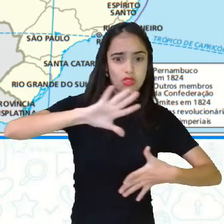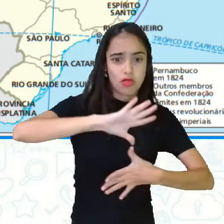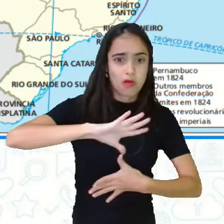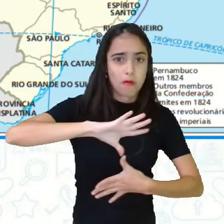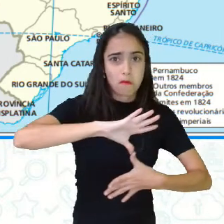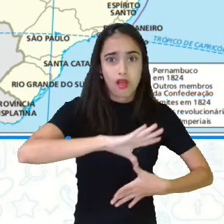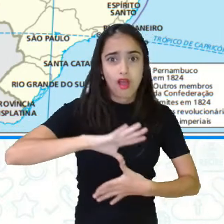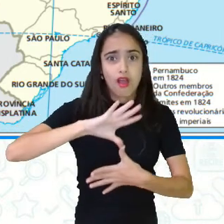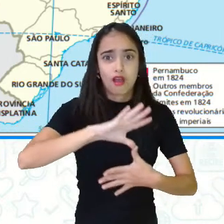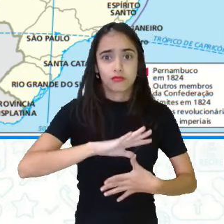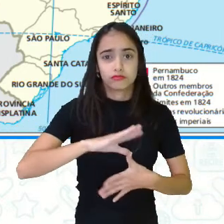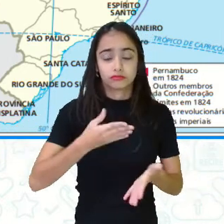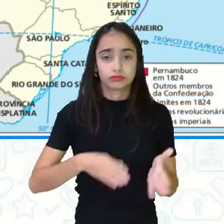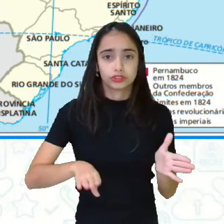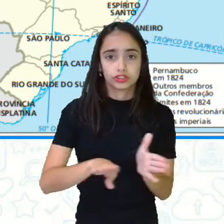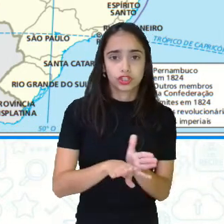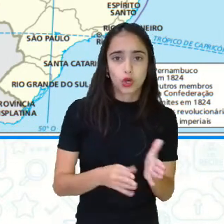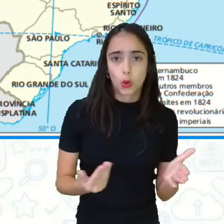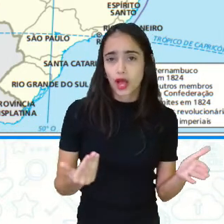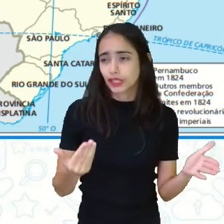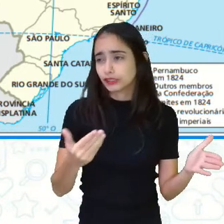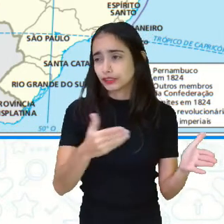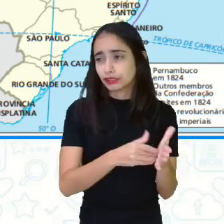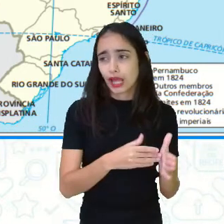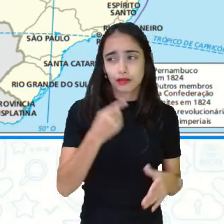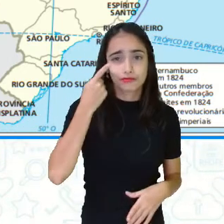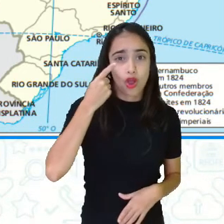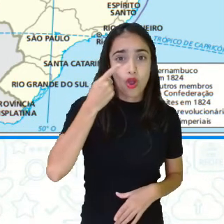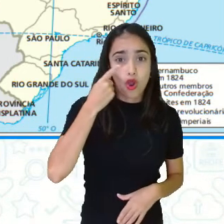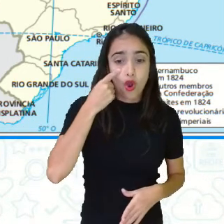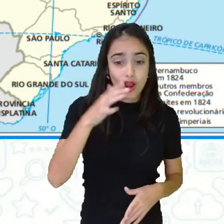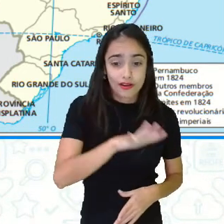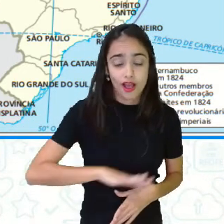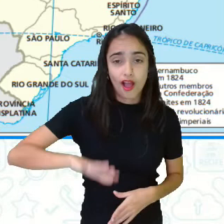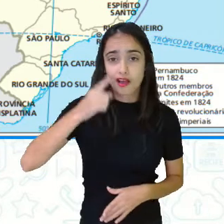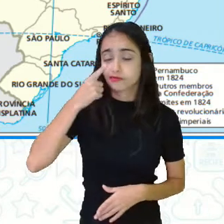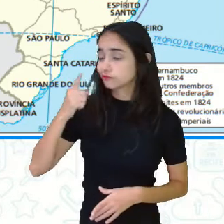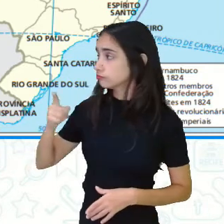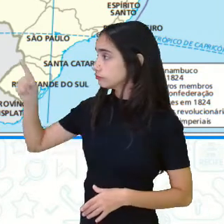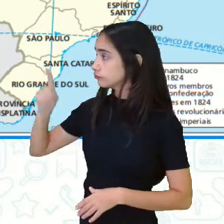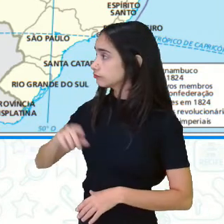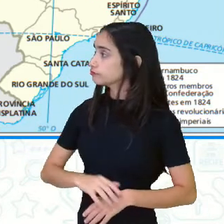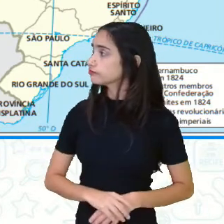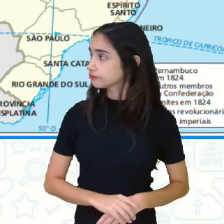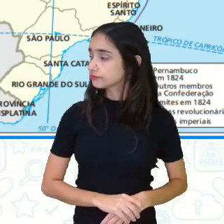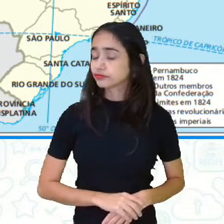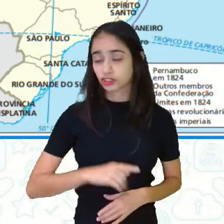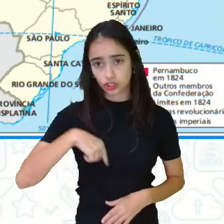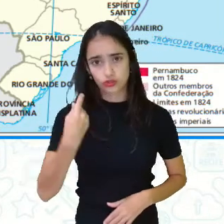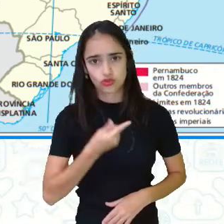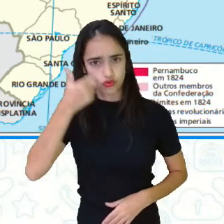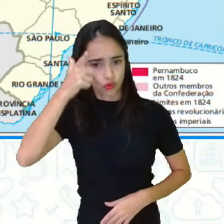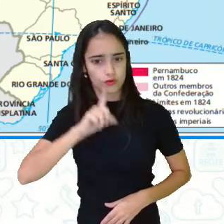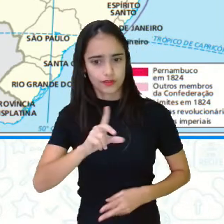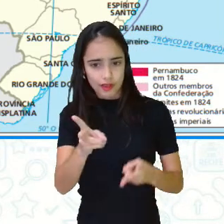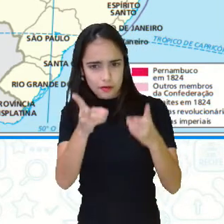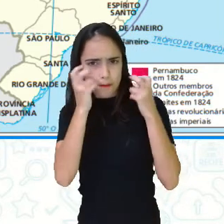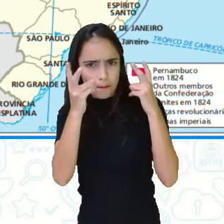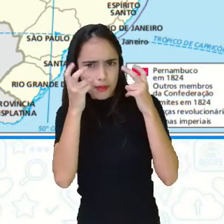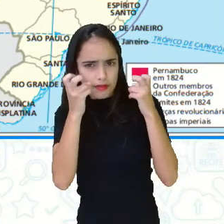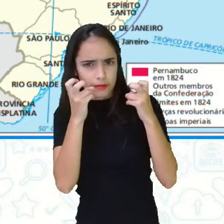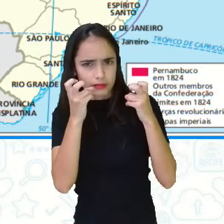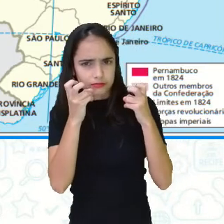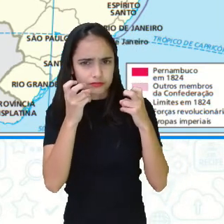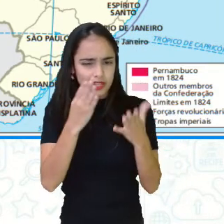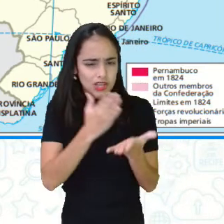chegando até uma parte de Minas Gerais, ó, está vendo aqui, ó, essa região aqui do nosso mapa que dá para ver melhor. E começou uma confusão